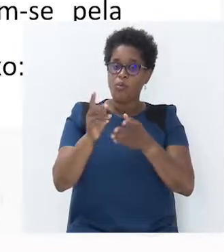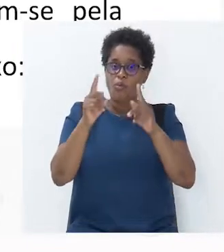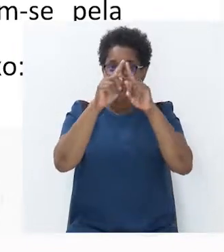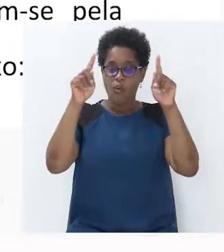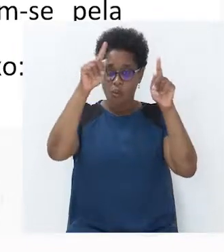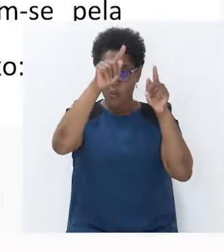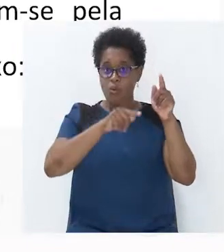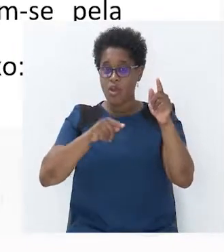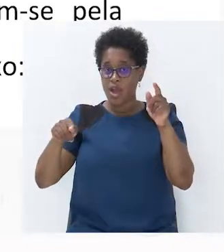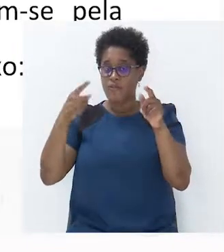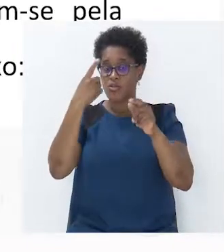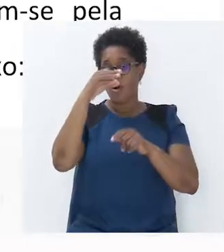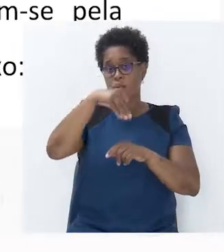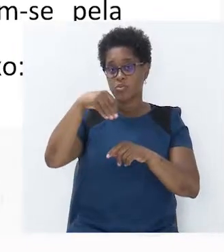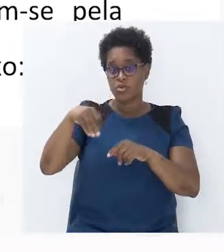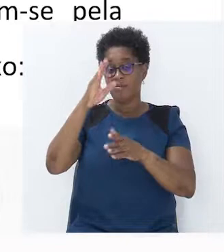proporcionalidade direta.